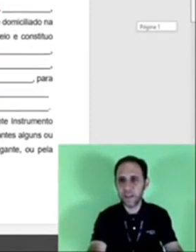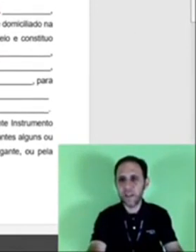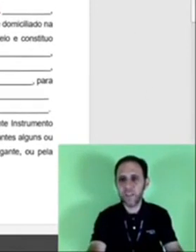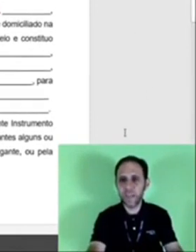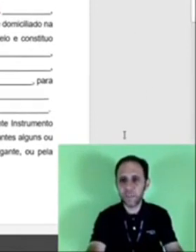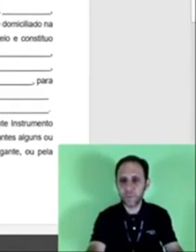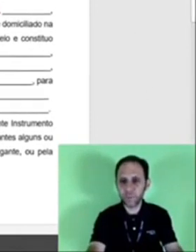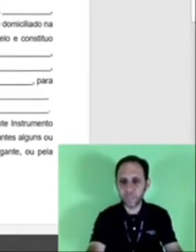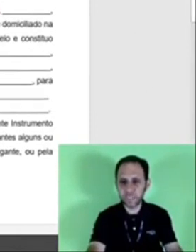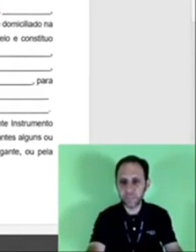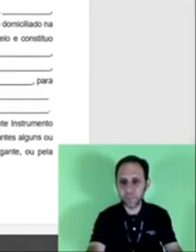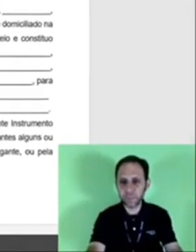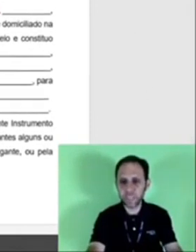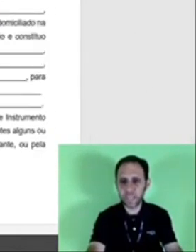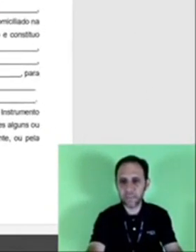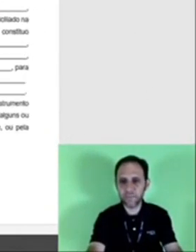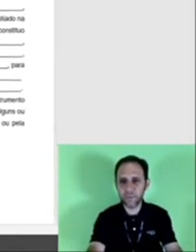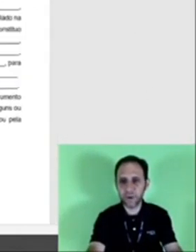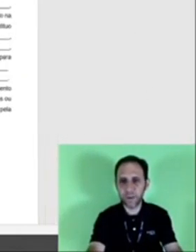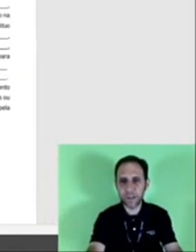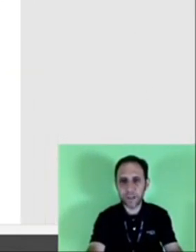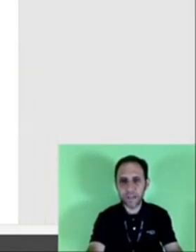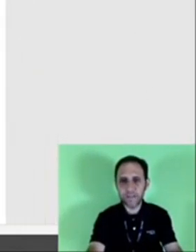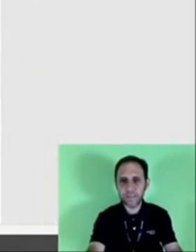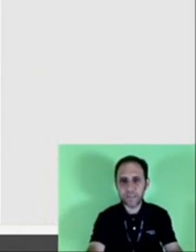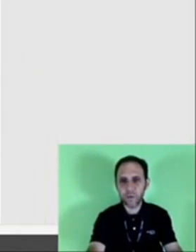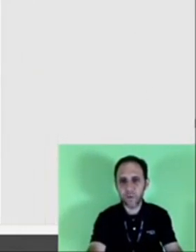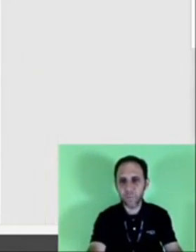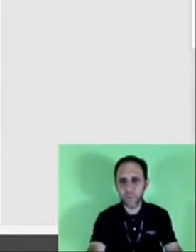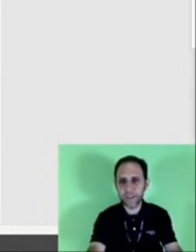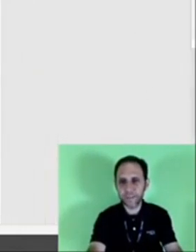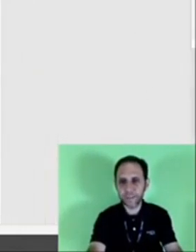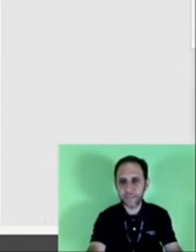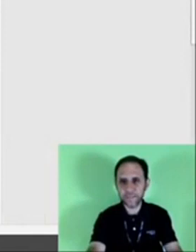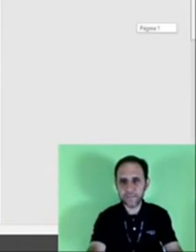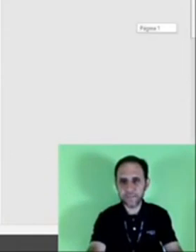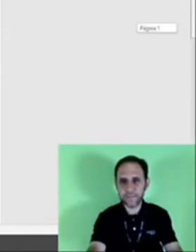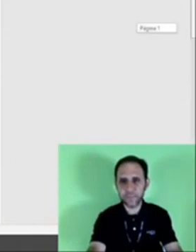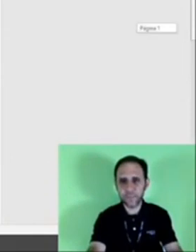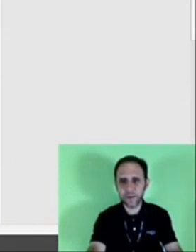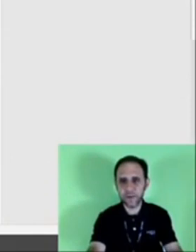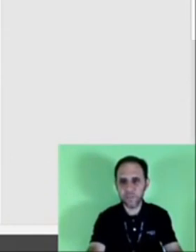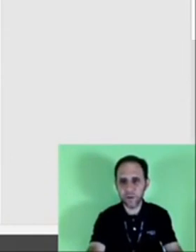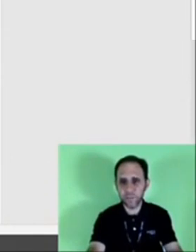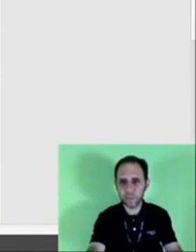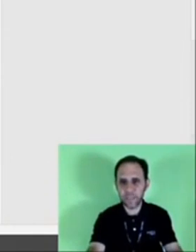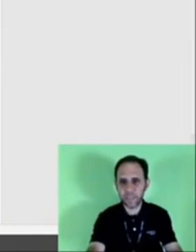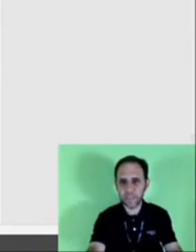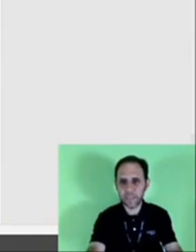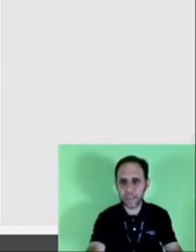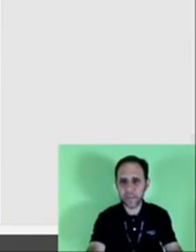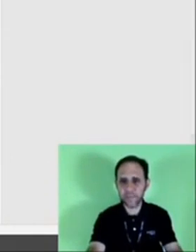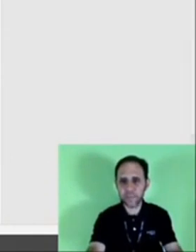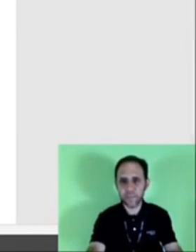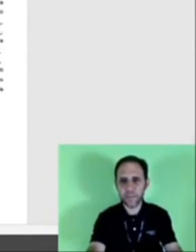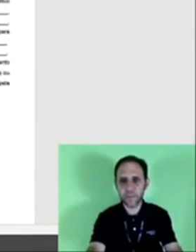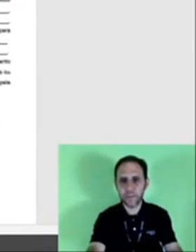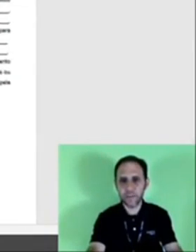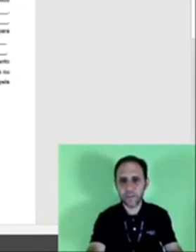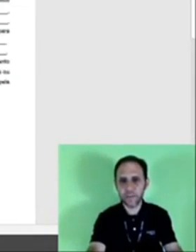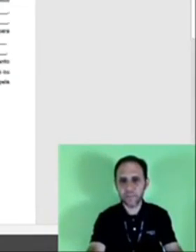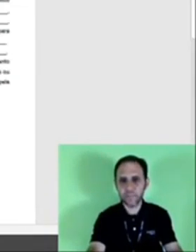para ter na procuração, vou mostrar aqui de forma completa, vou aumentar aqui a tela,